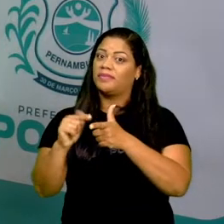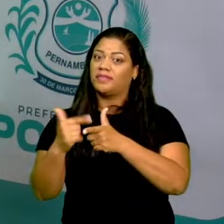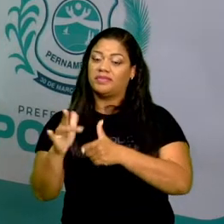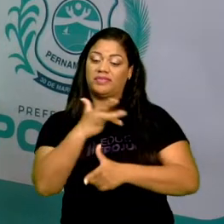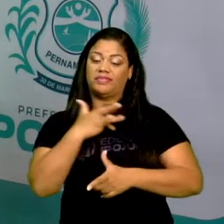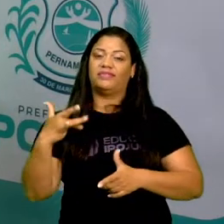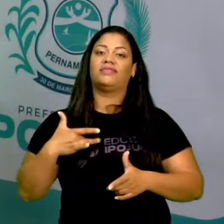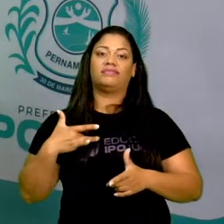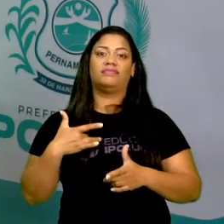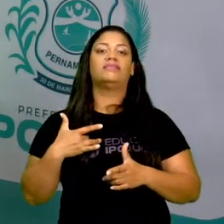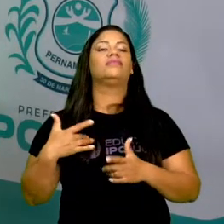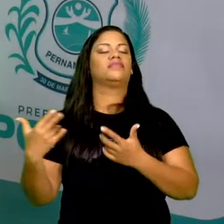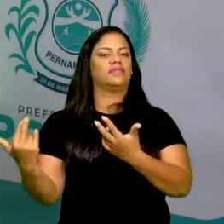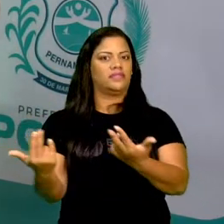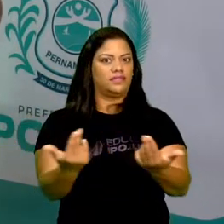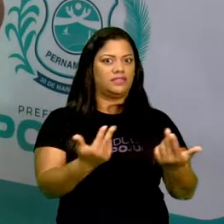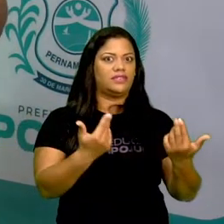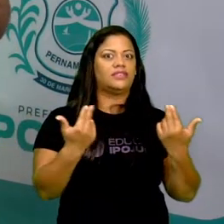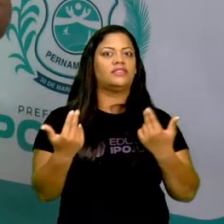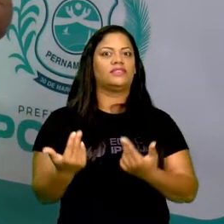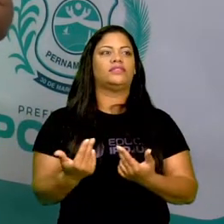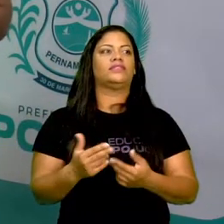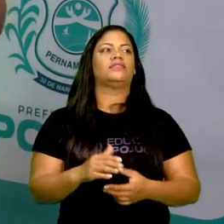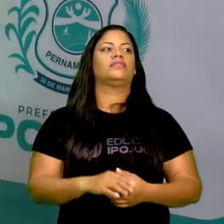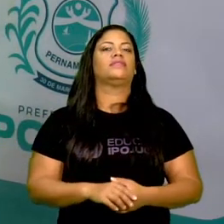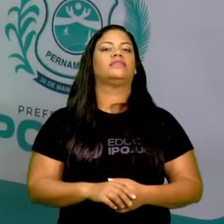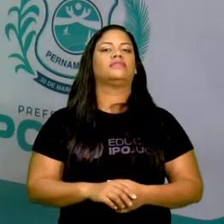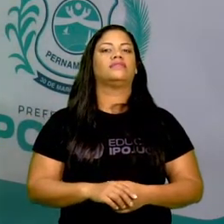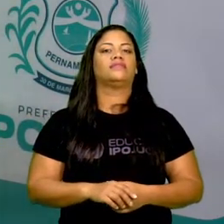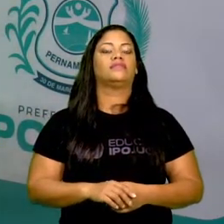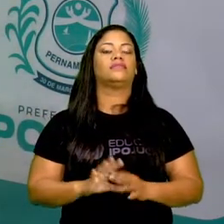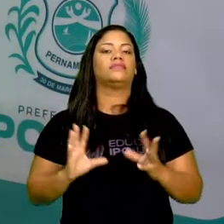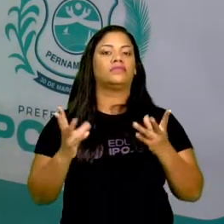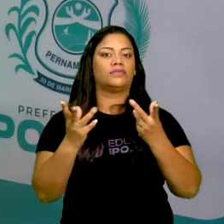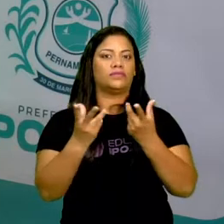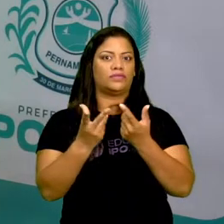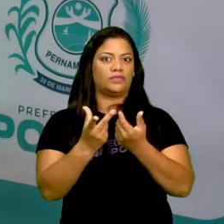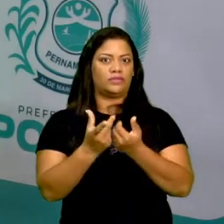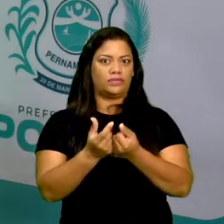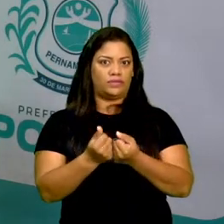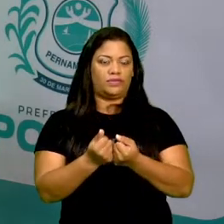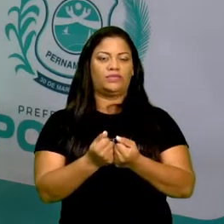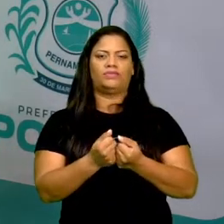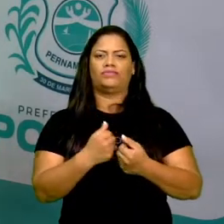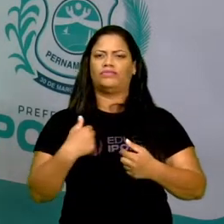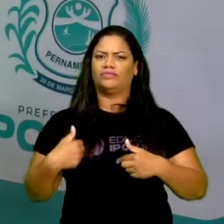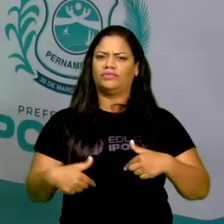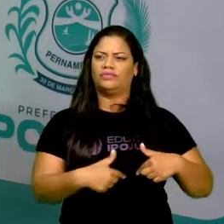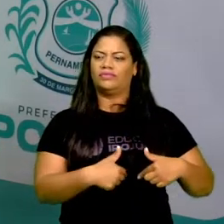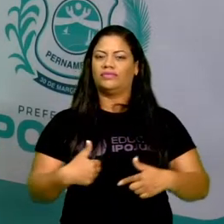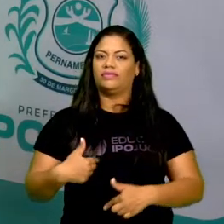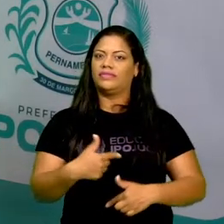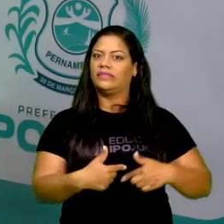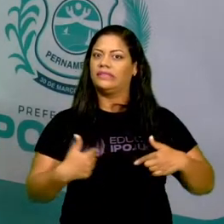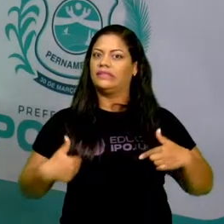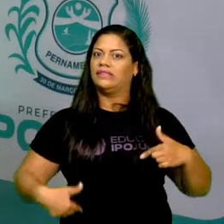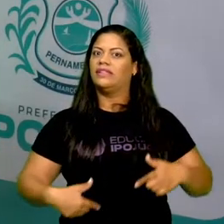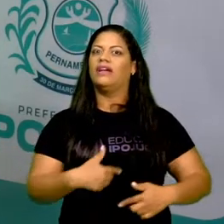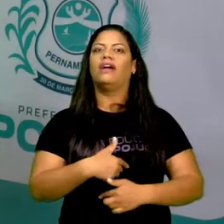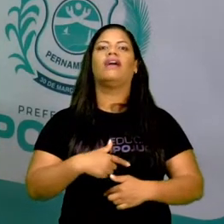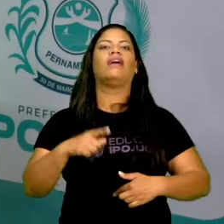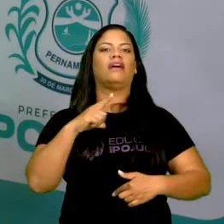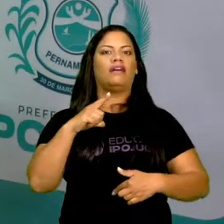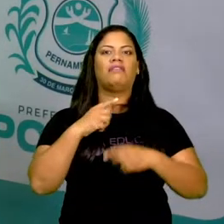é diferente com o sistema digestório, todos os órgãos que a gente vê aqui, ele deve estar bem